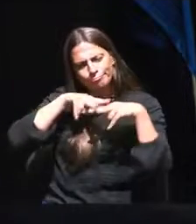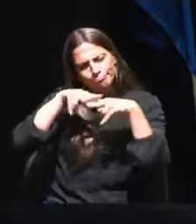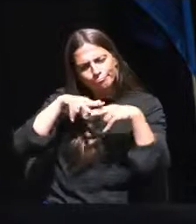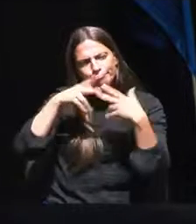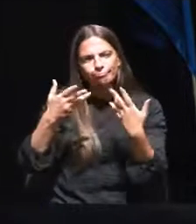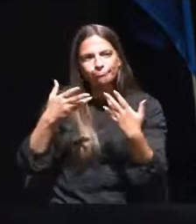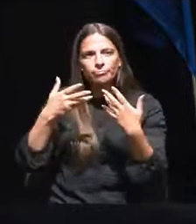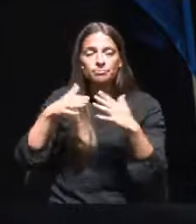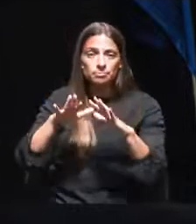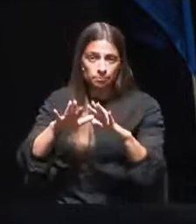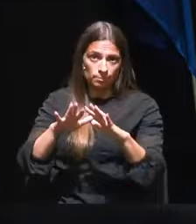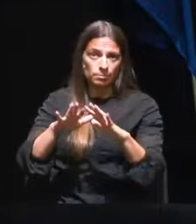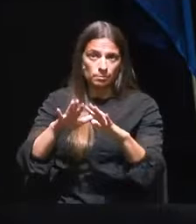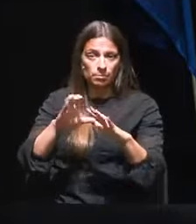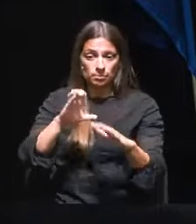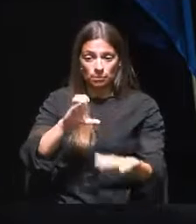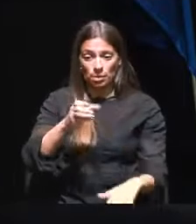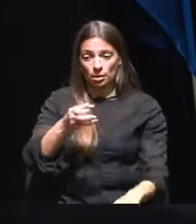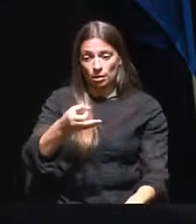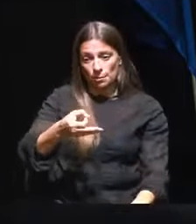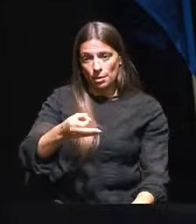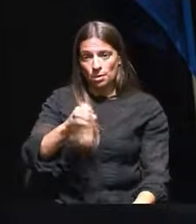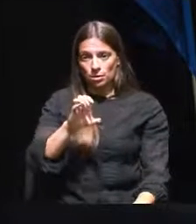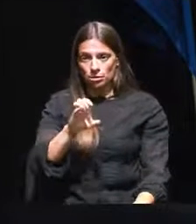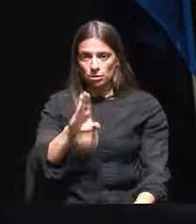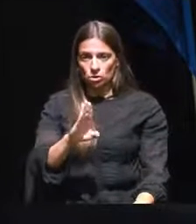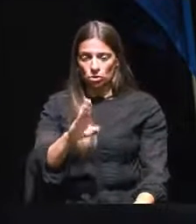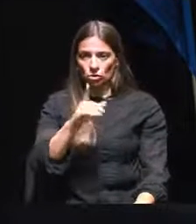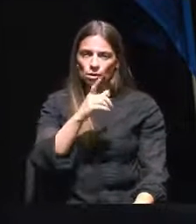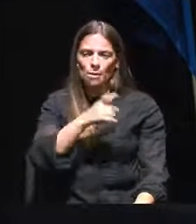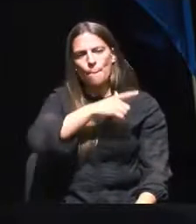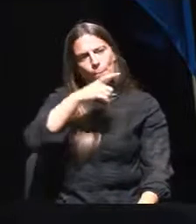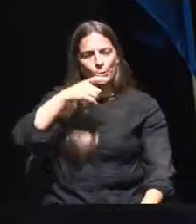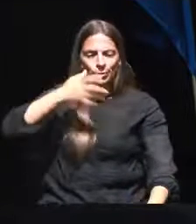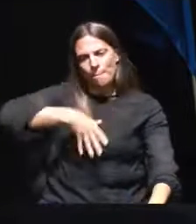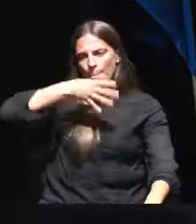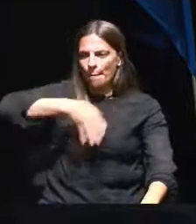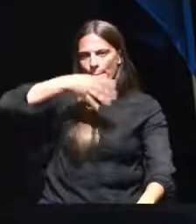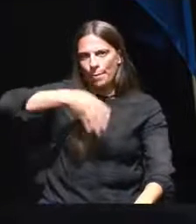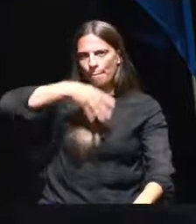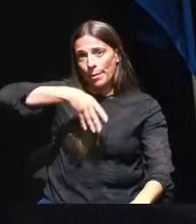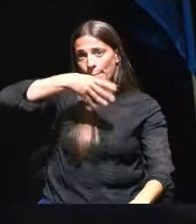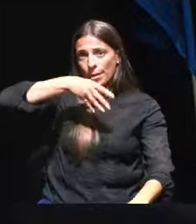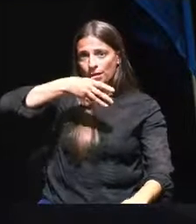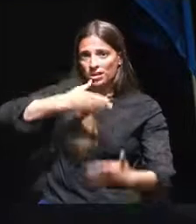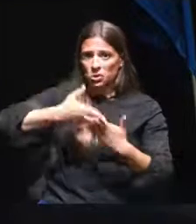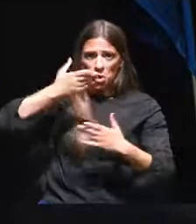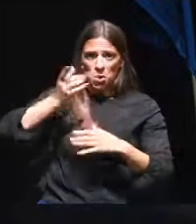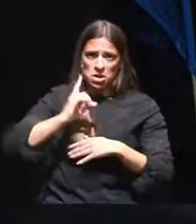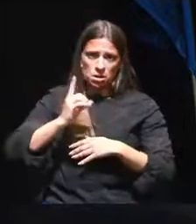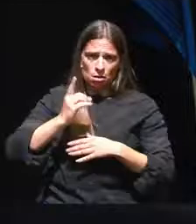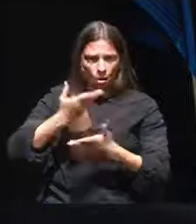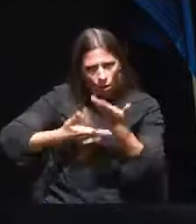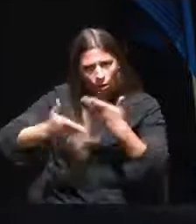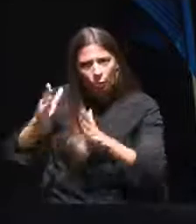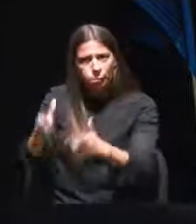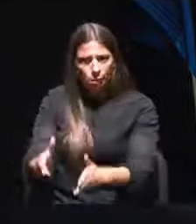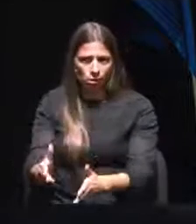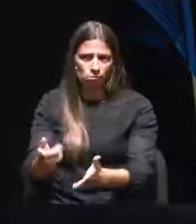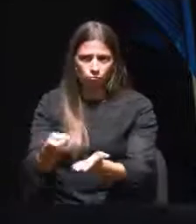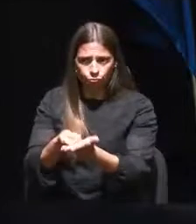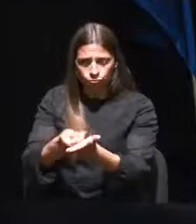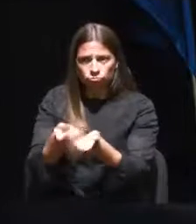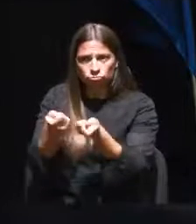futuro, porém, para as CPCJs não basta fazer promessas orais de reforço de meios humanos sem as devidas compensações